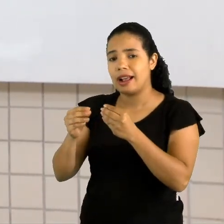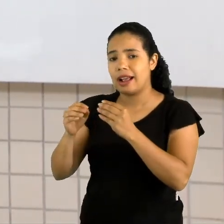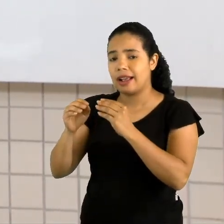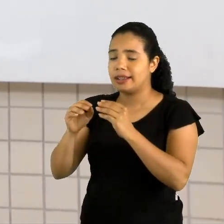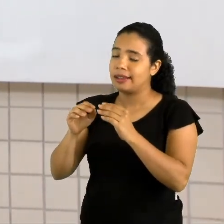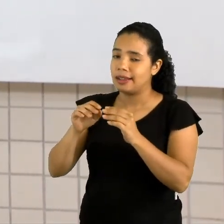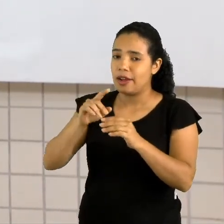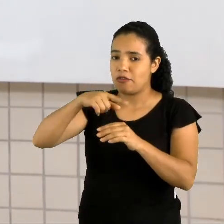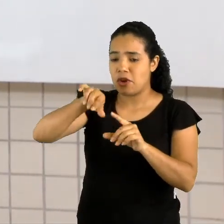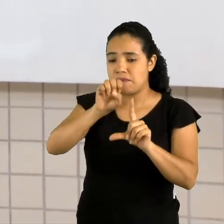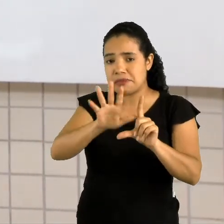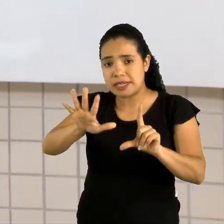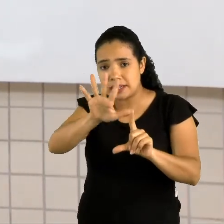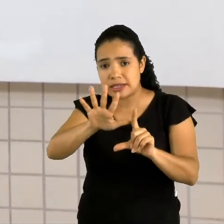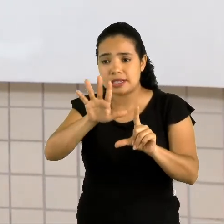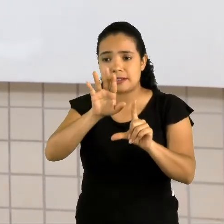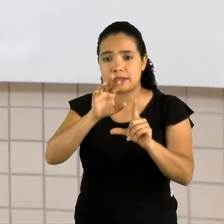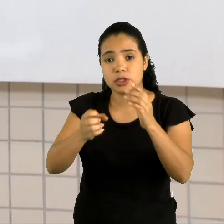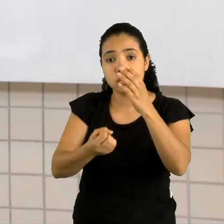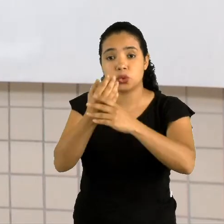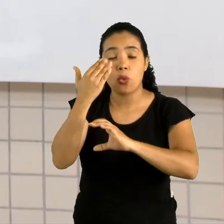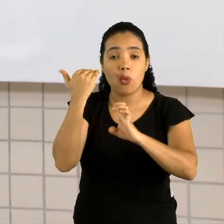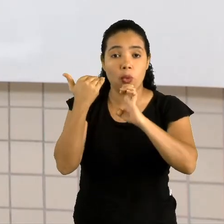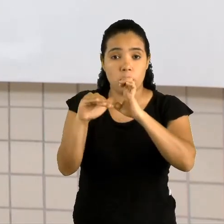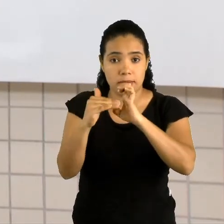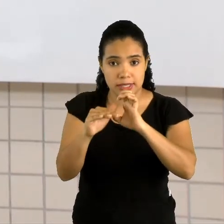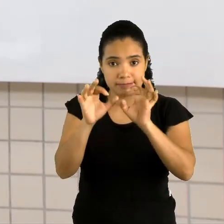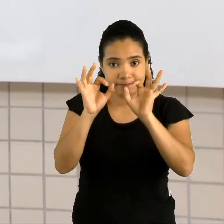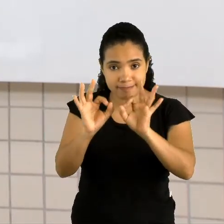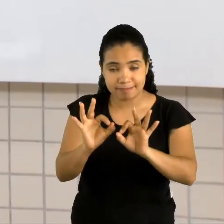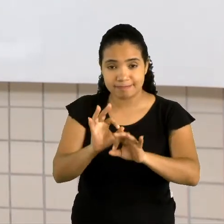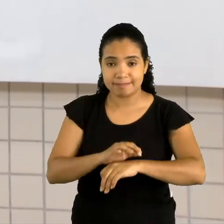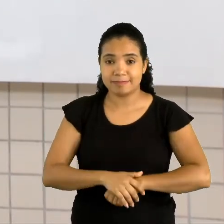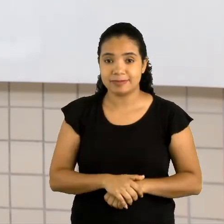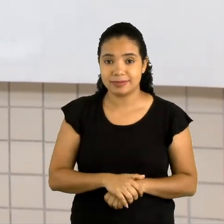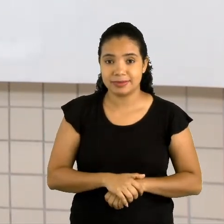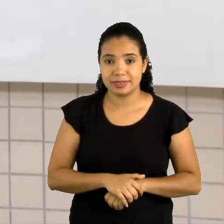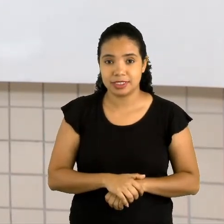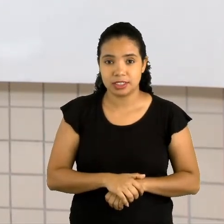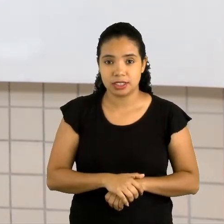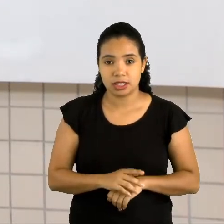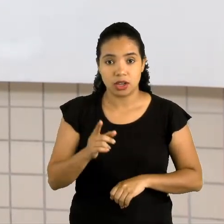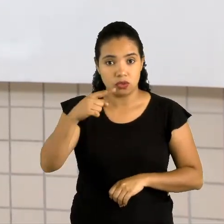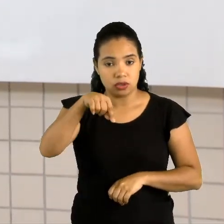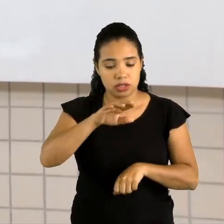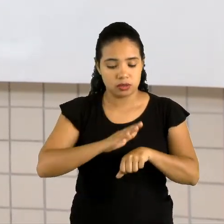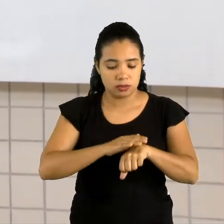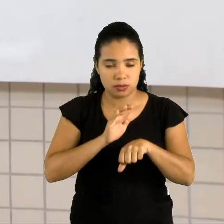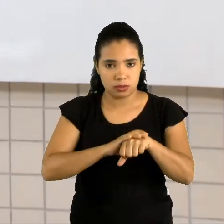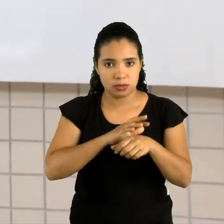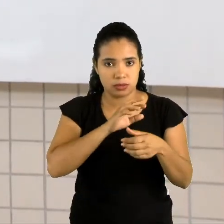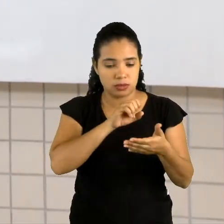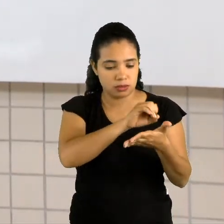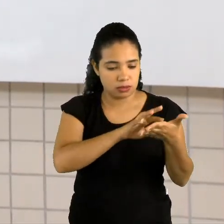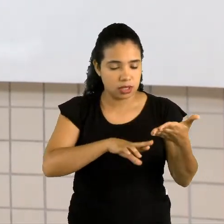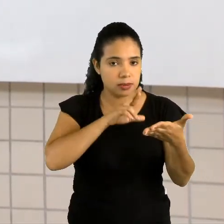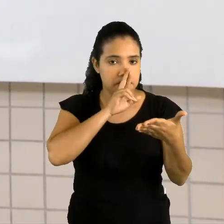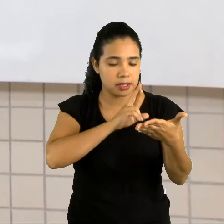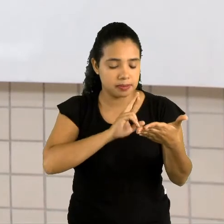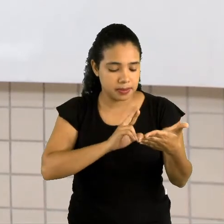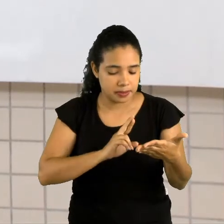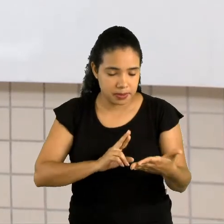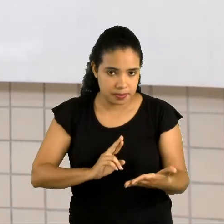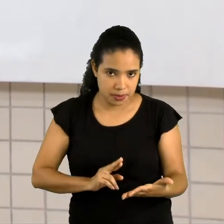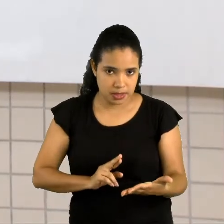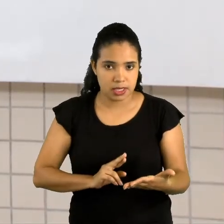poder fazer, ela precisou criar um e-mail? E toda vez que você vai fazer, que você faz atividade,